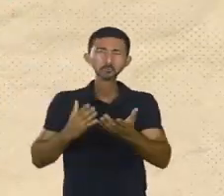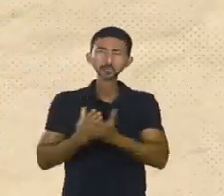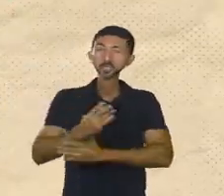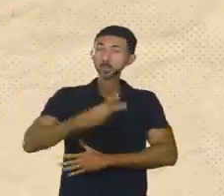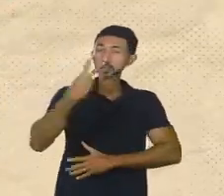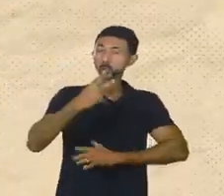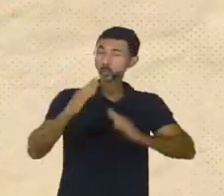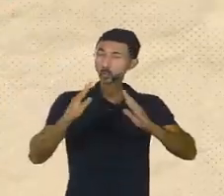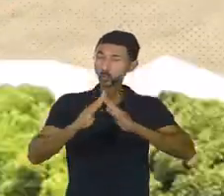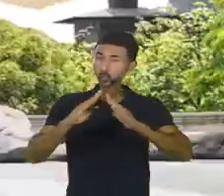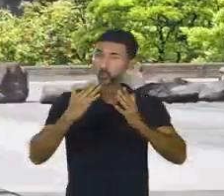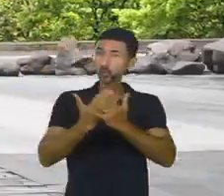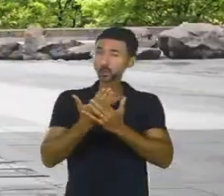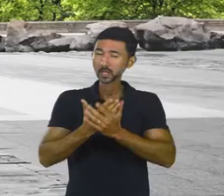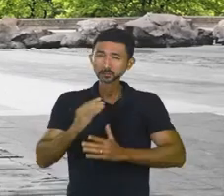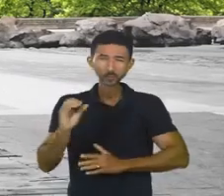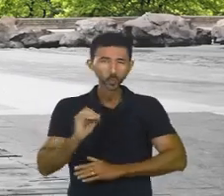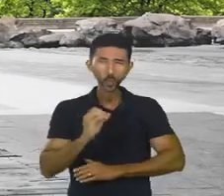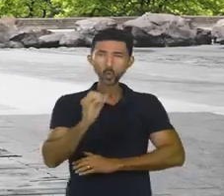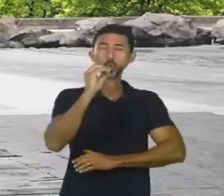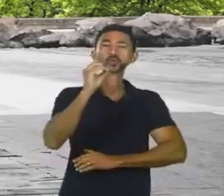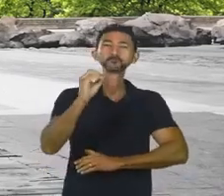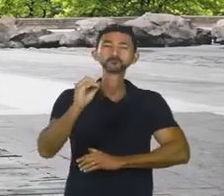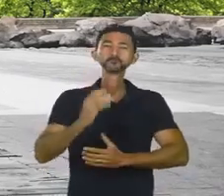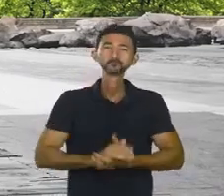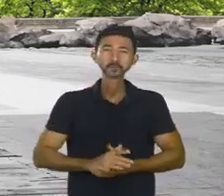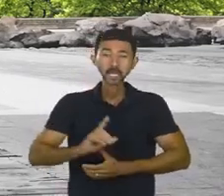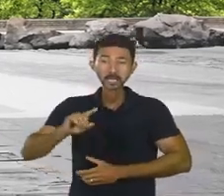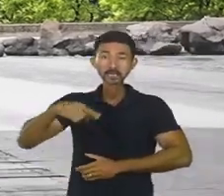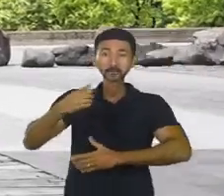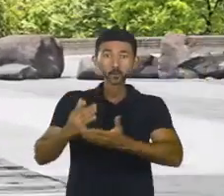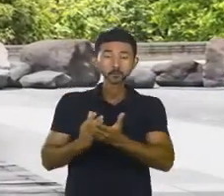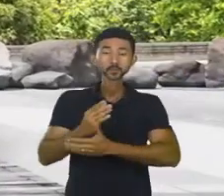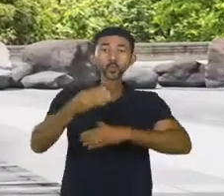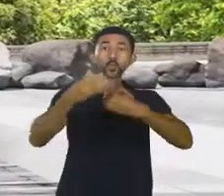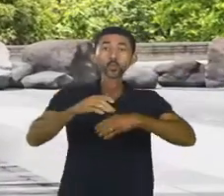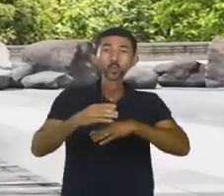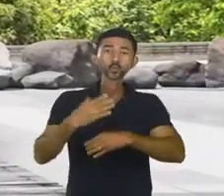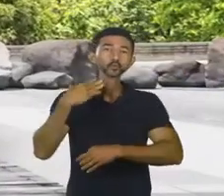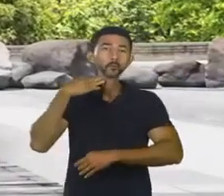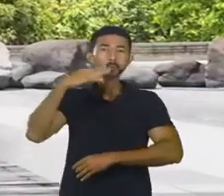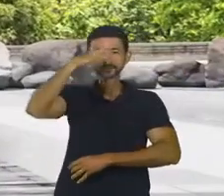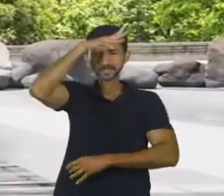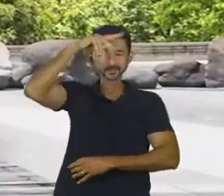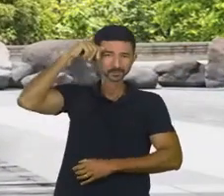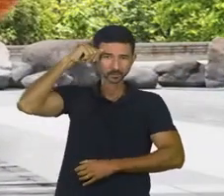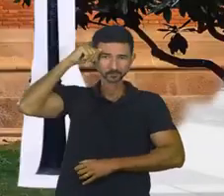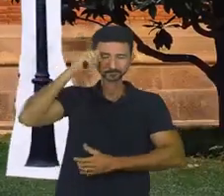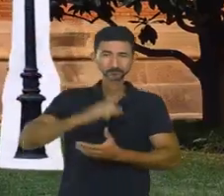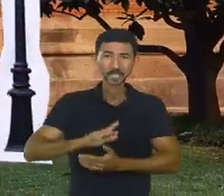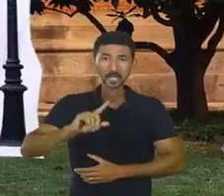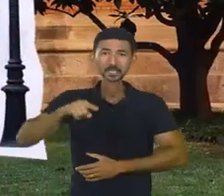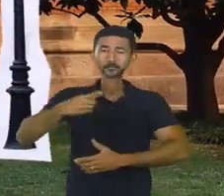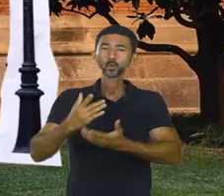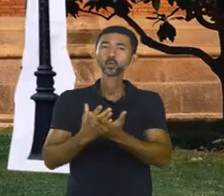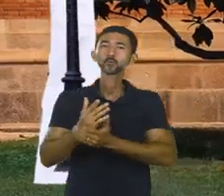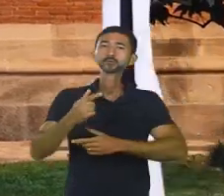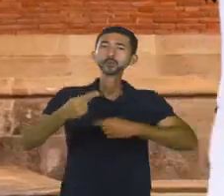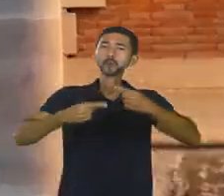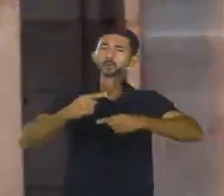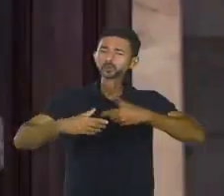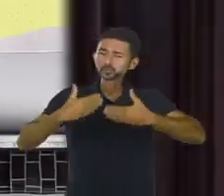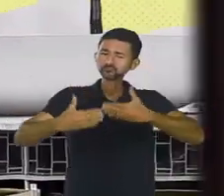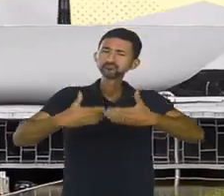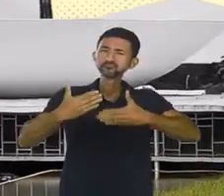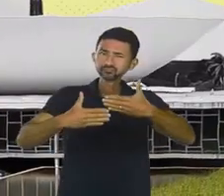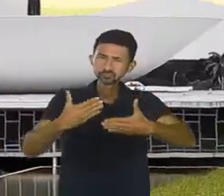inteligente também, passou em segundo lugar em uma das escolas mais concorridas da cidade. Depois passou no concurso público do Banco da Amazônia, na época o básico. Ah, depois